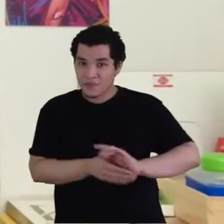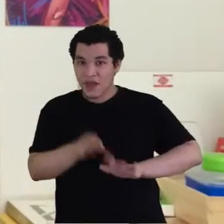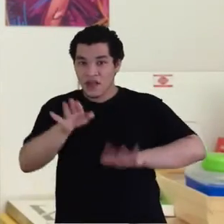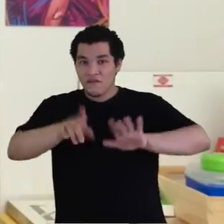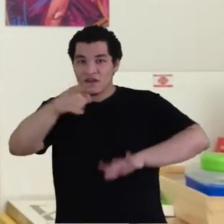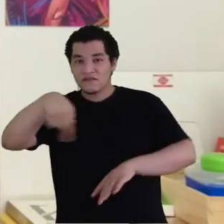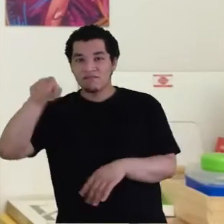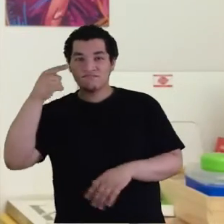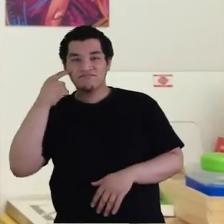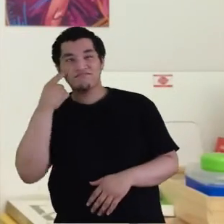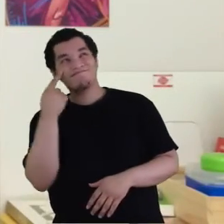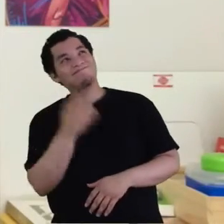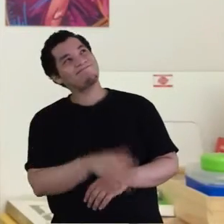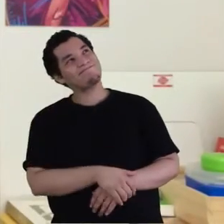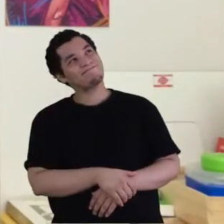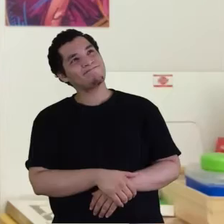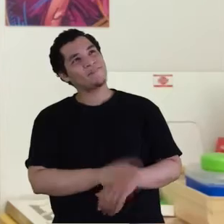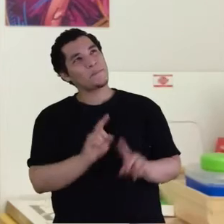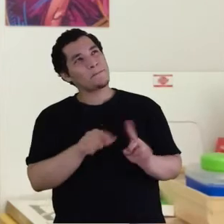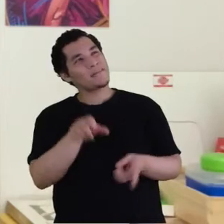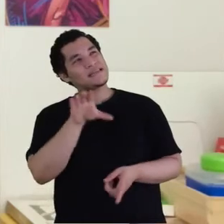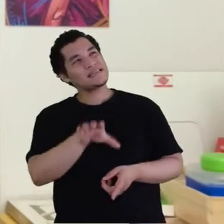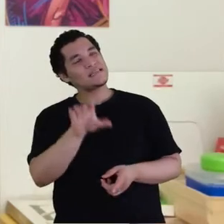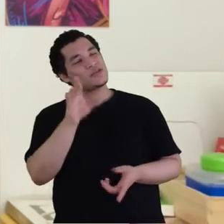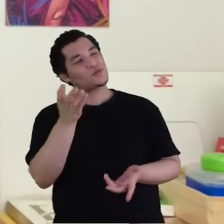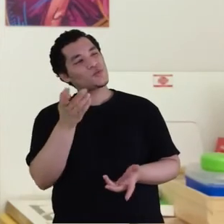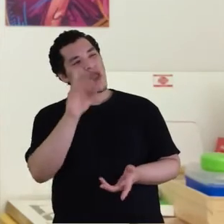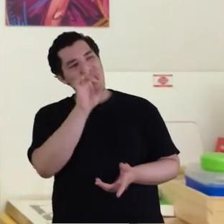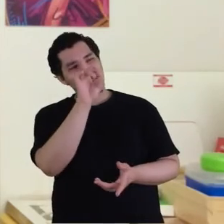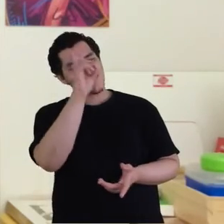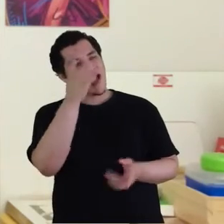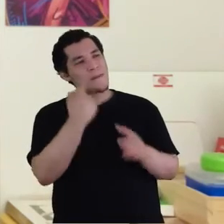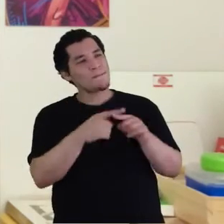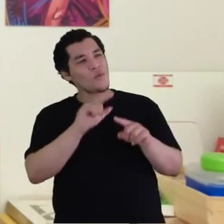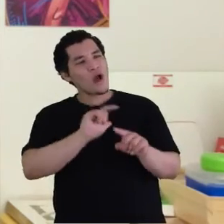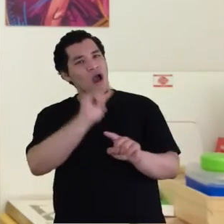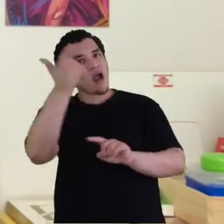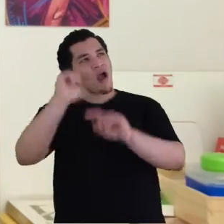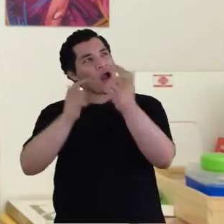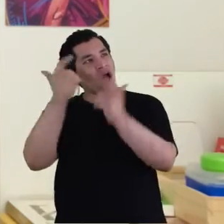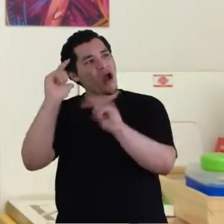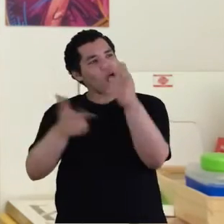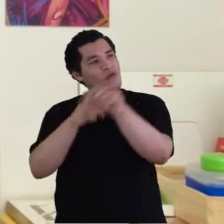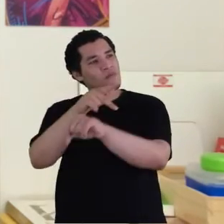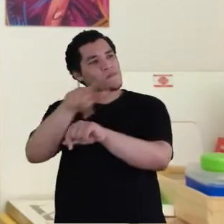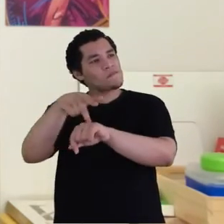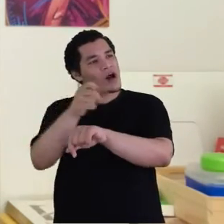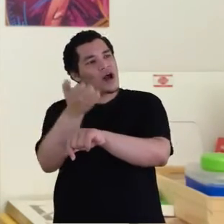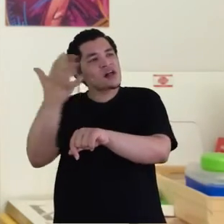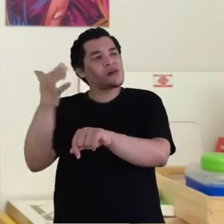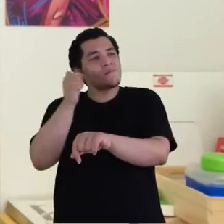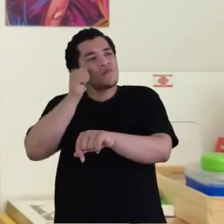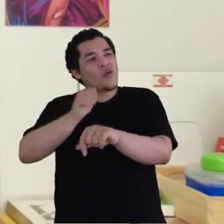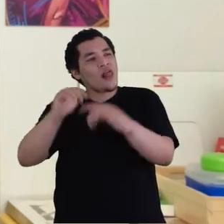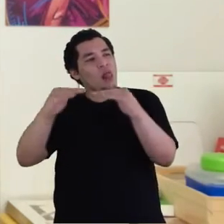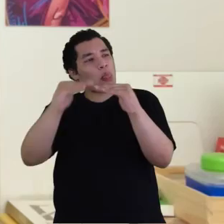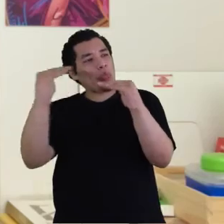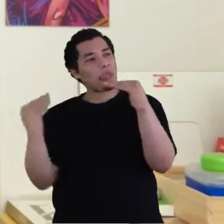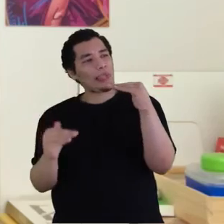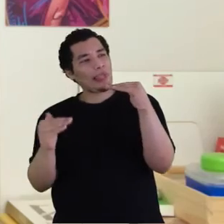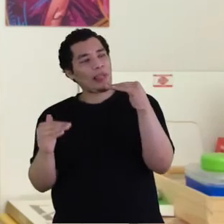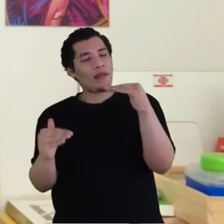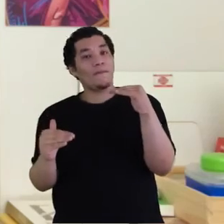estar se perguntando, Se a ideia era essa, por que para alguns países a mulher é tida como um ser inferior?